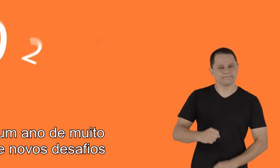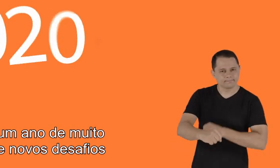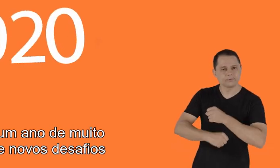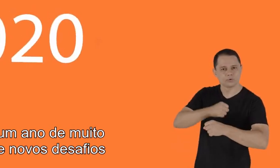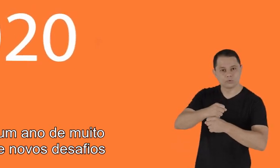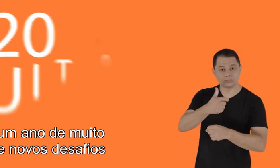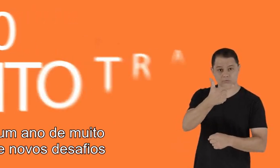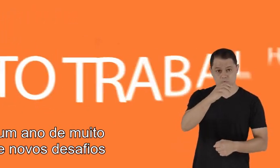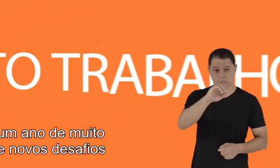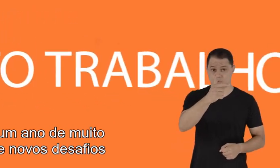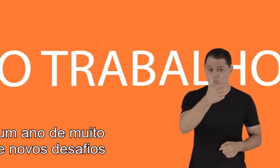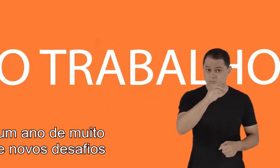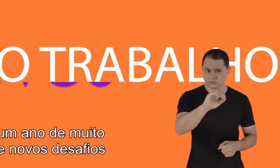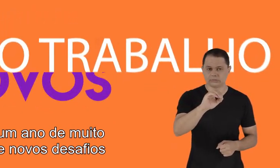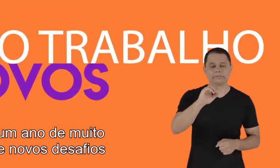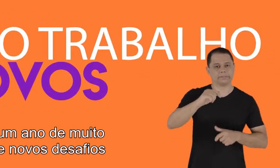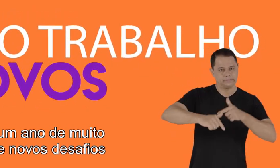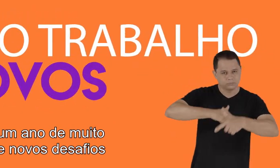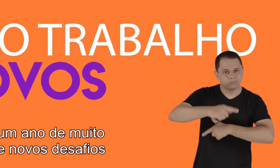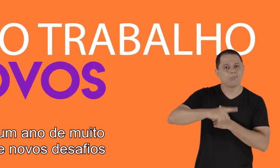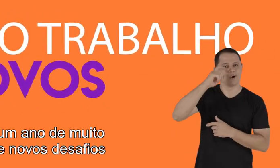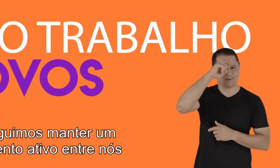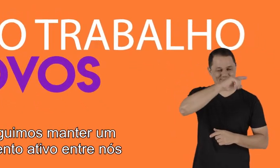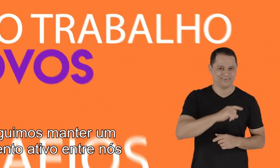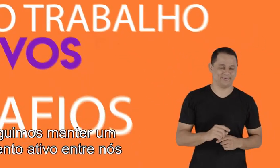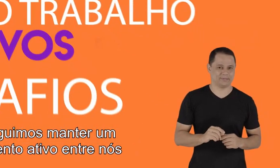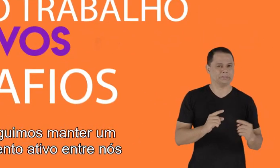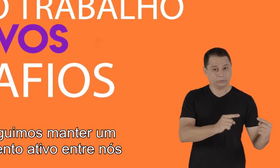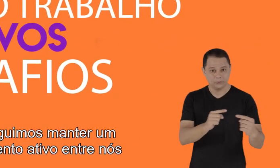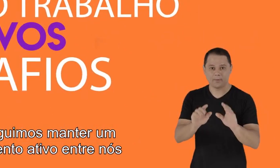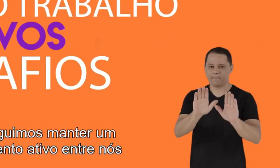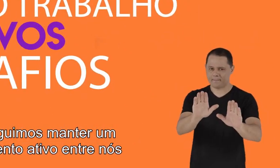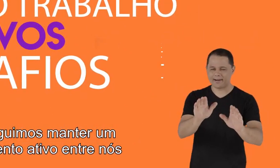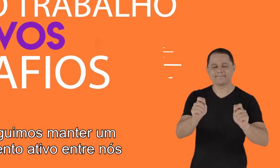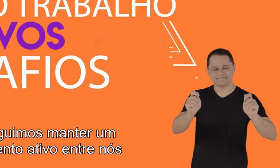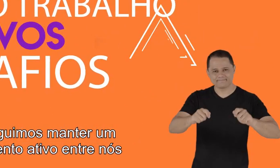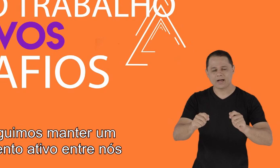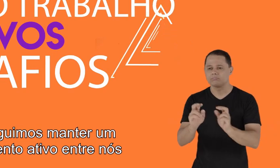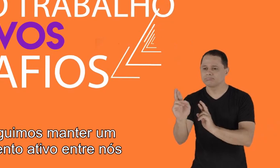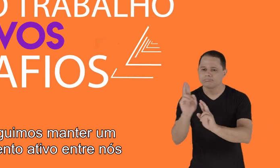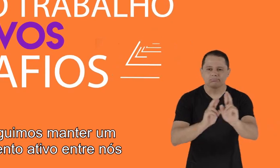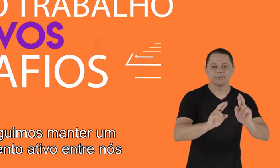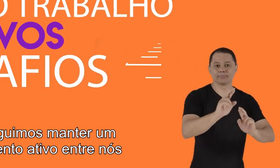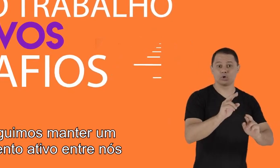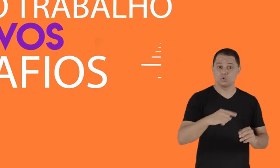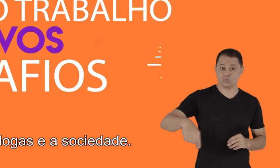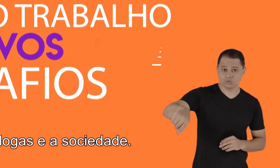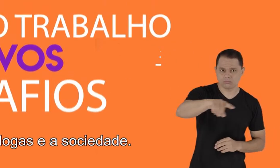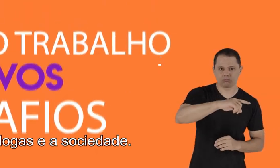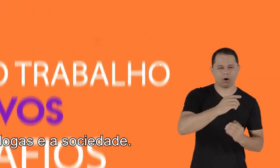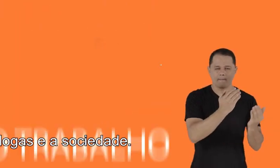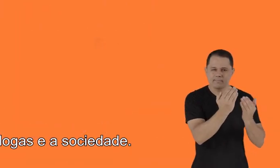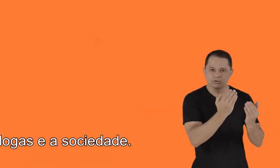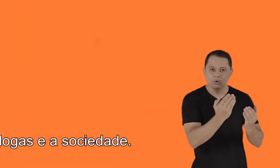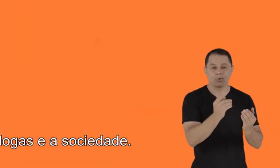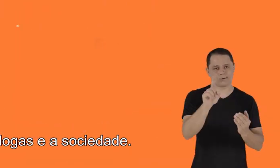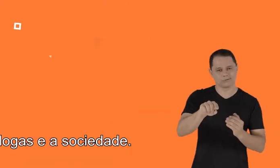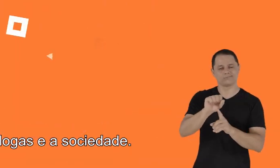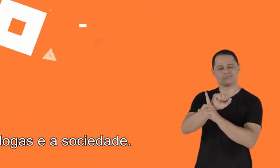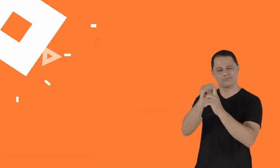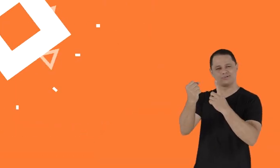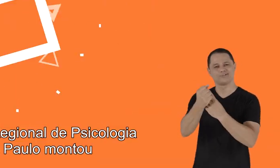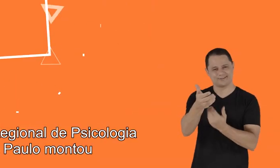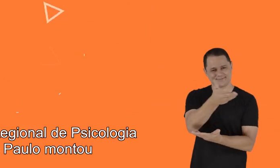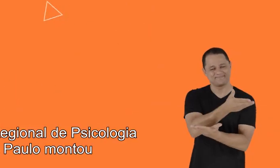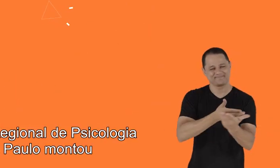2020 foi um ano de muito trabalho e novos desafios, mas conseguimos manter um relacionamento ativo entre nós, com os psicólogas e a